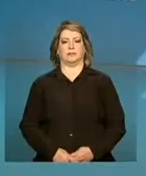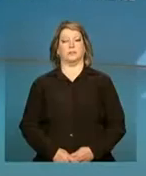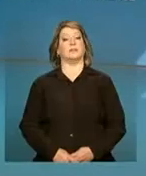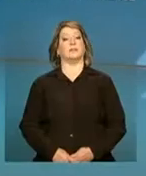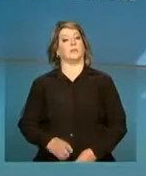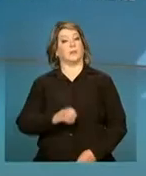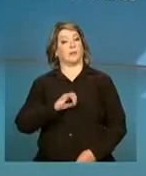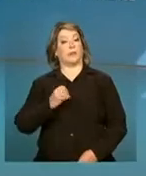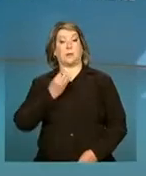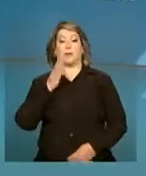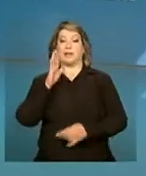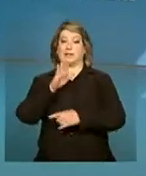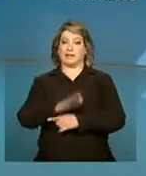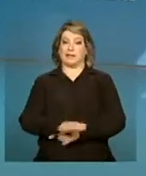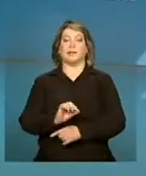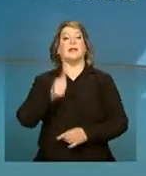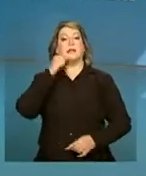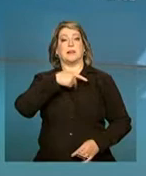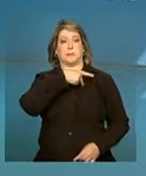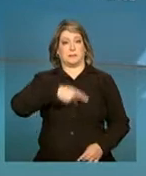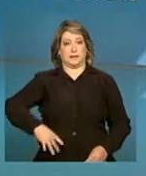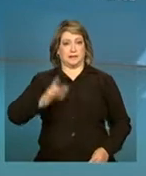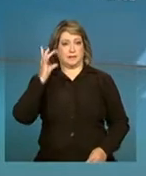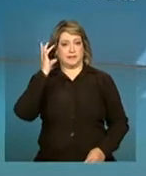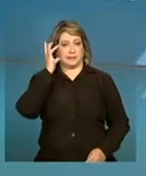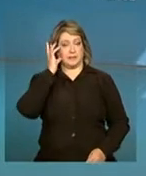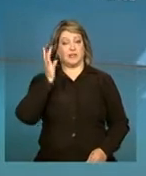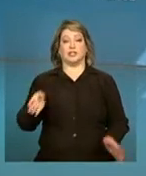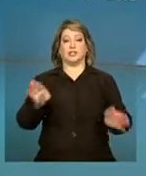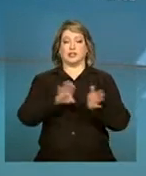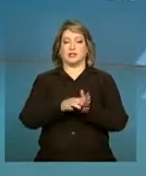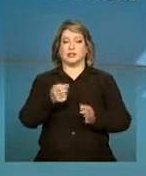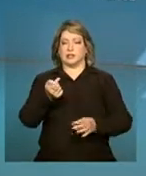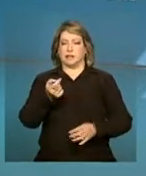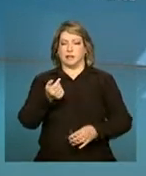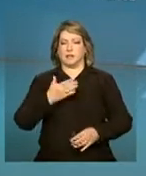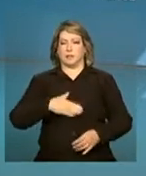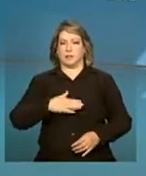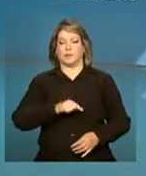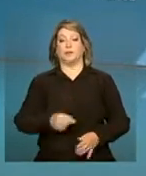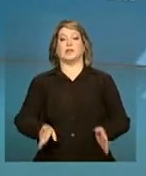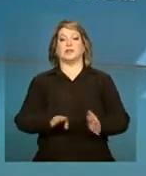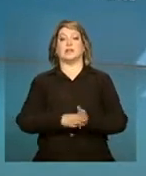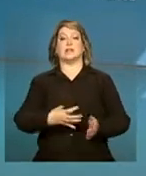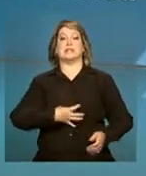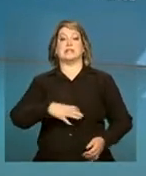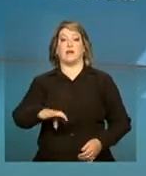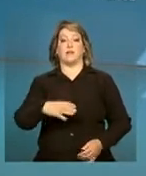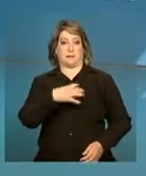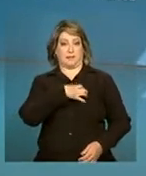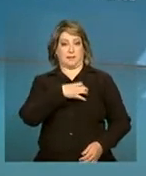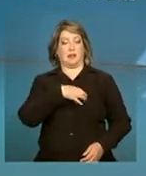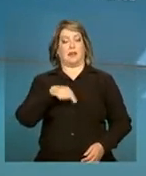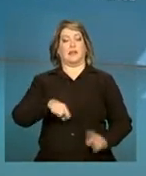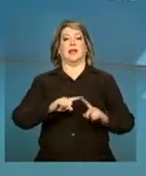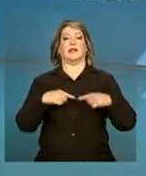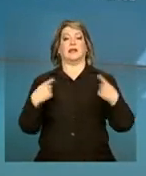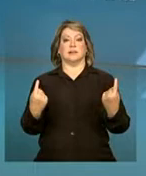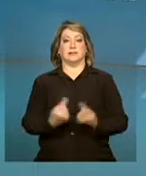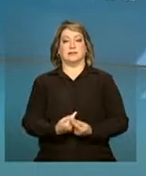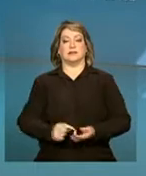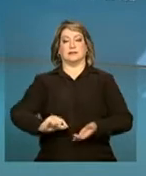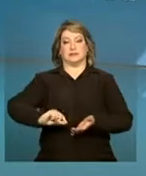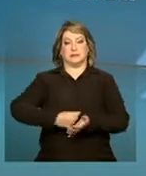Olá, boa tarde. A presidenta Dilma Rousseff chega daqui a pouco a Salvador. Ela vai participar da cerimônia de